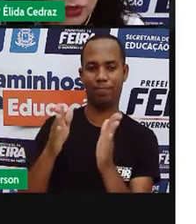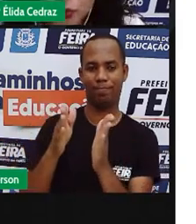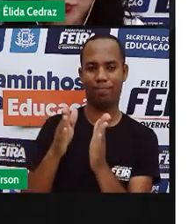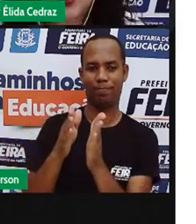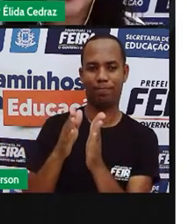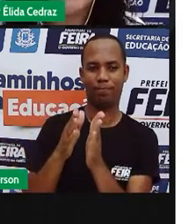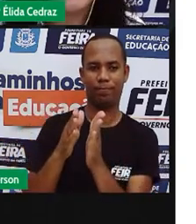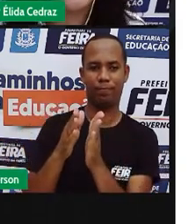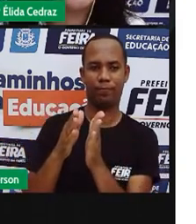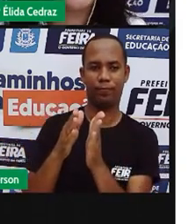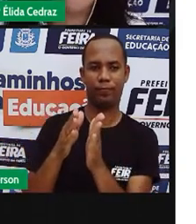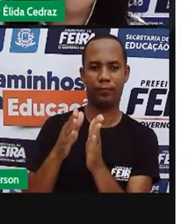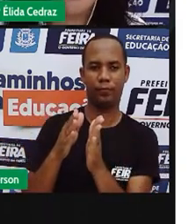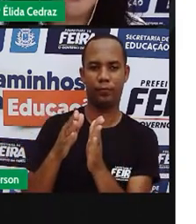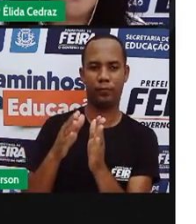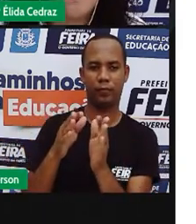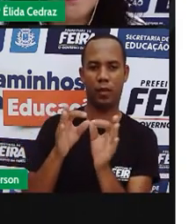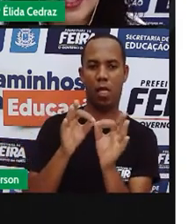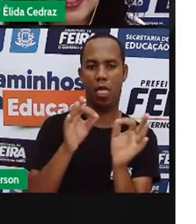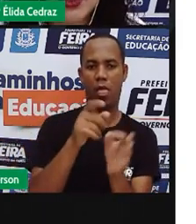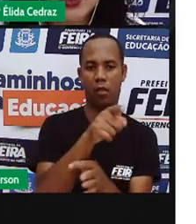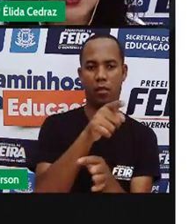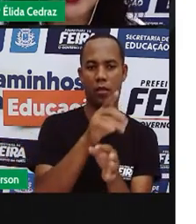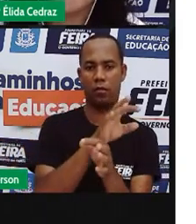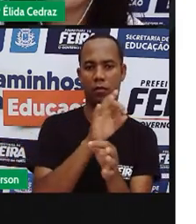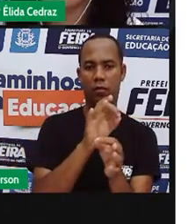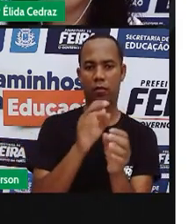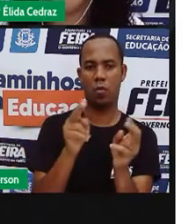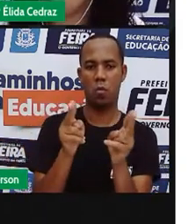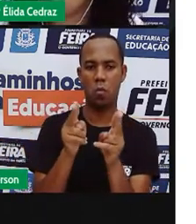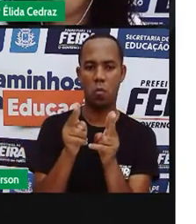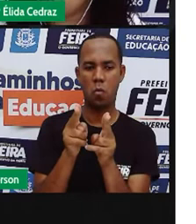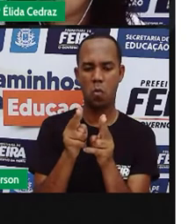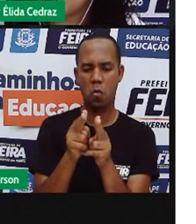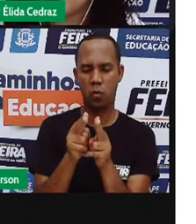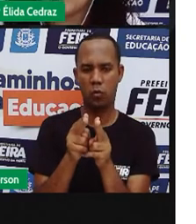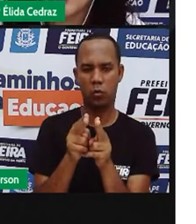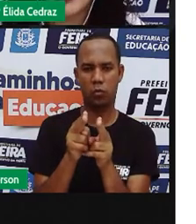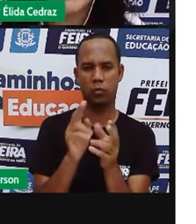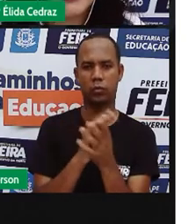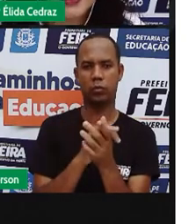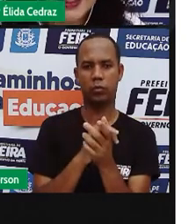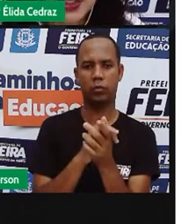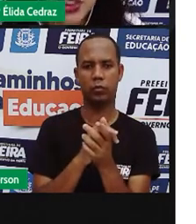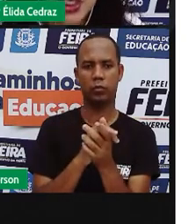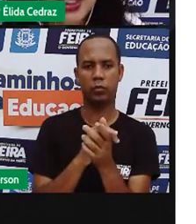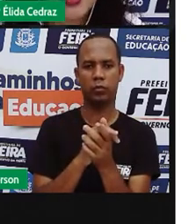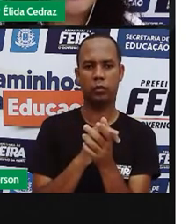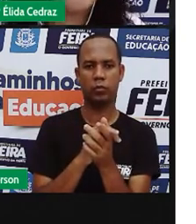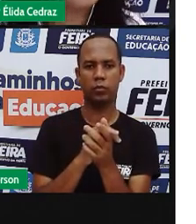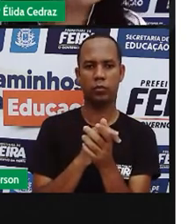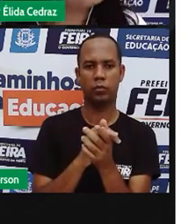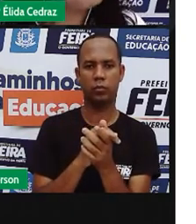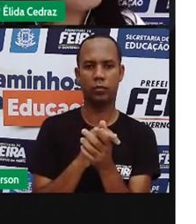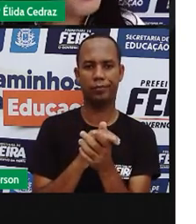estreito, de comprido, curto, grande,